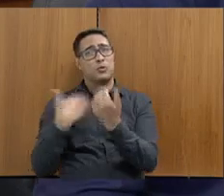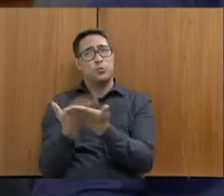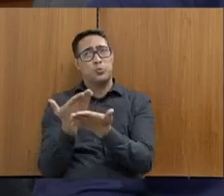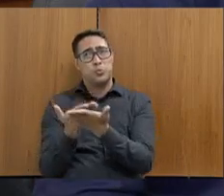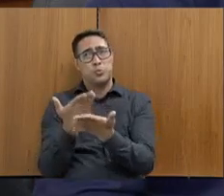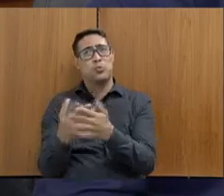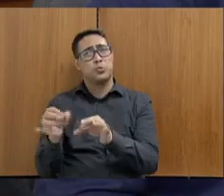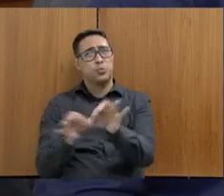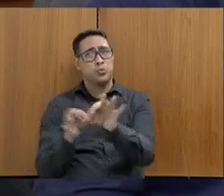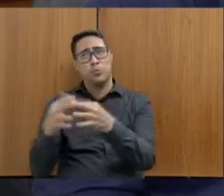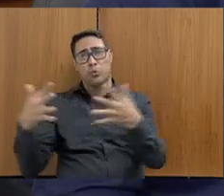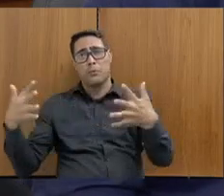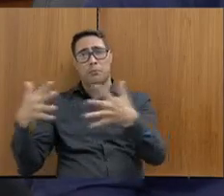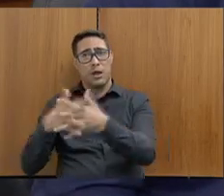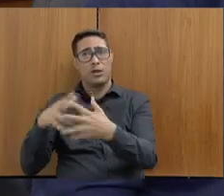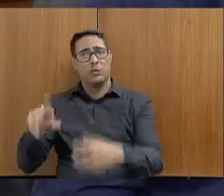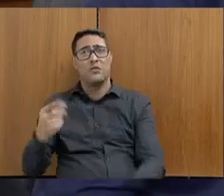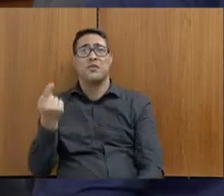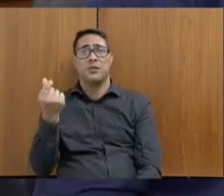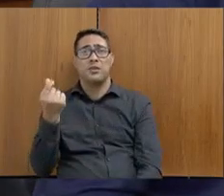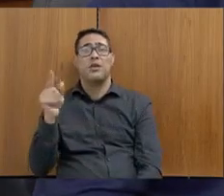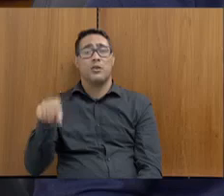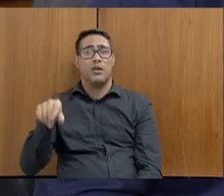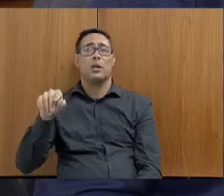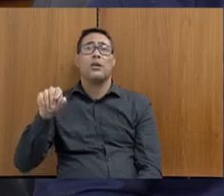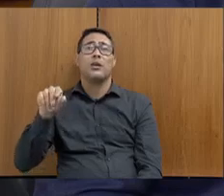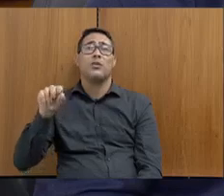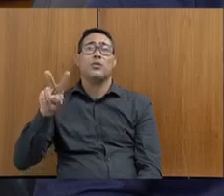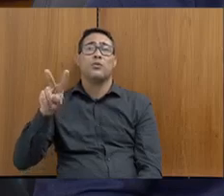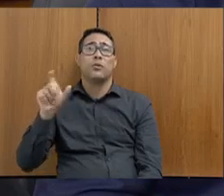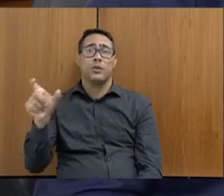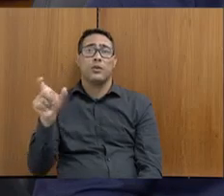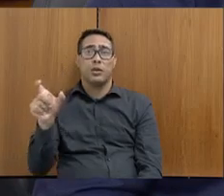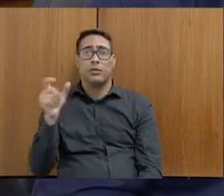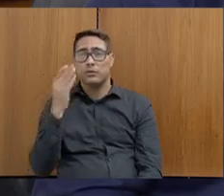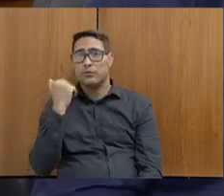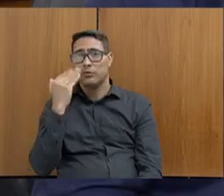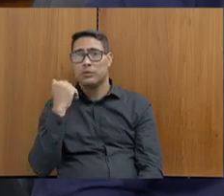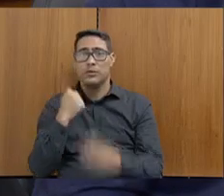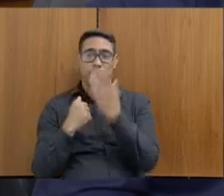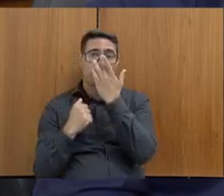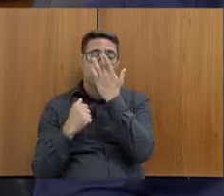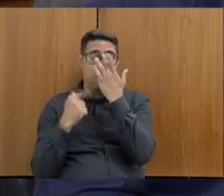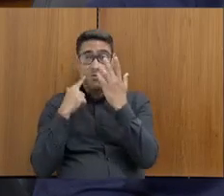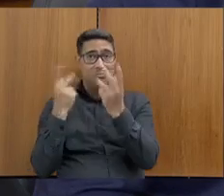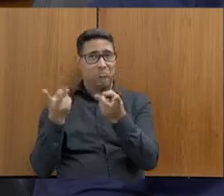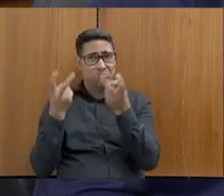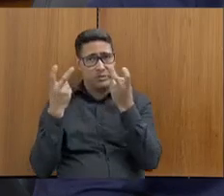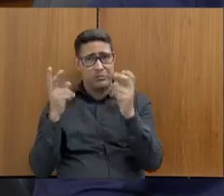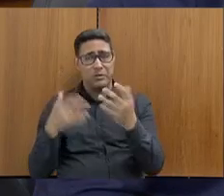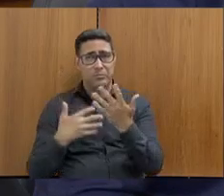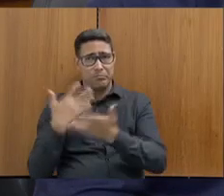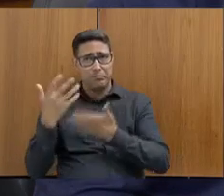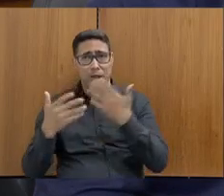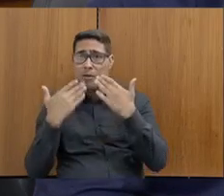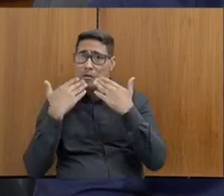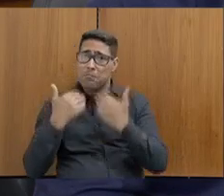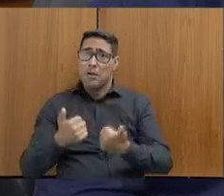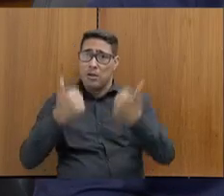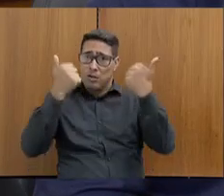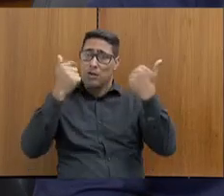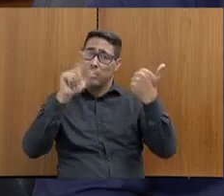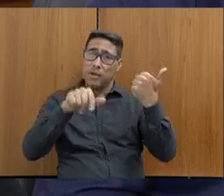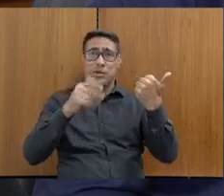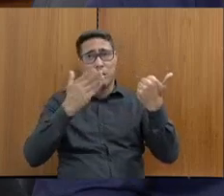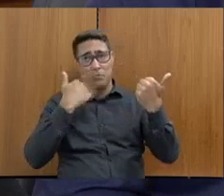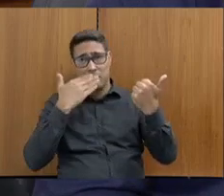impacto financeiro desse vale. Eu acho que o que impacta, na verdade, pelo que eu percebo, por melhor que seja a alimentação